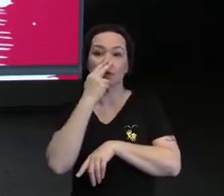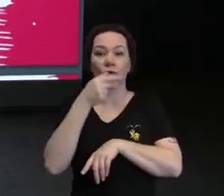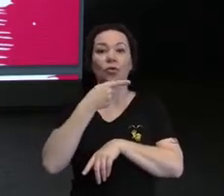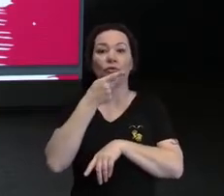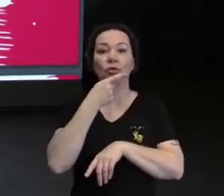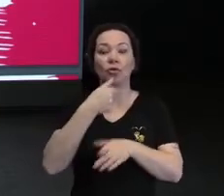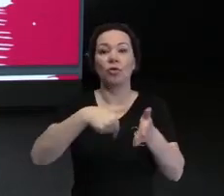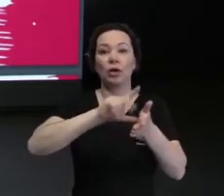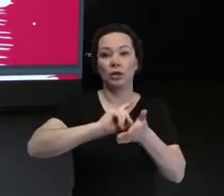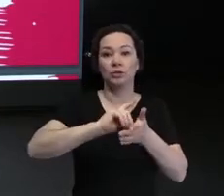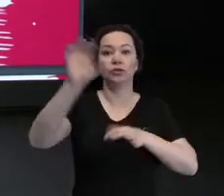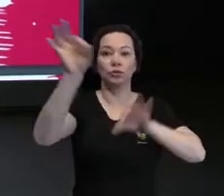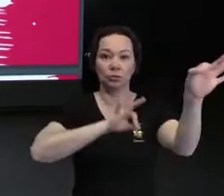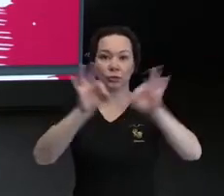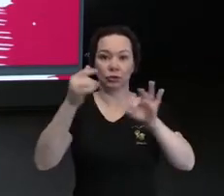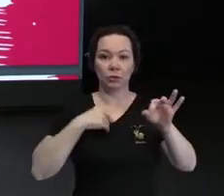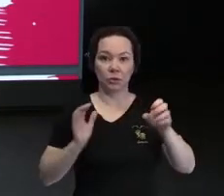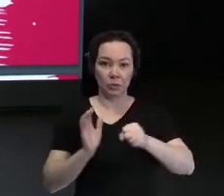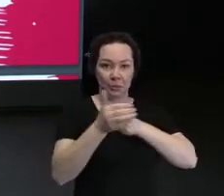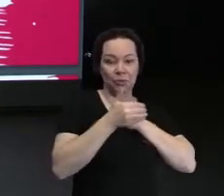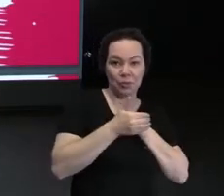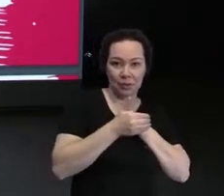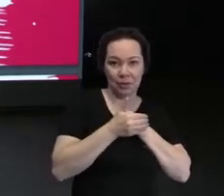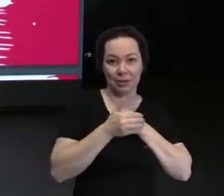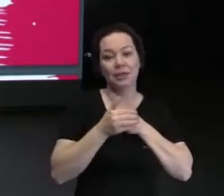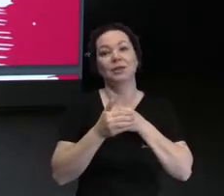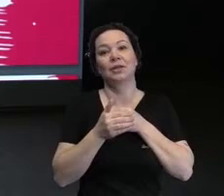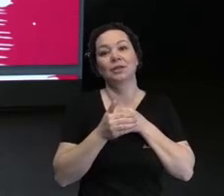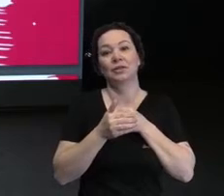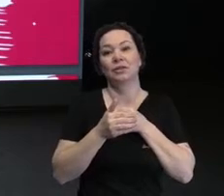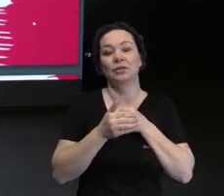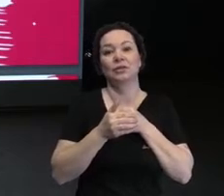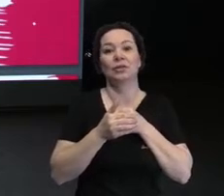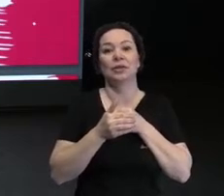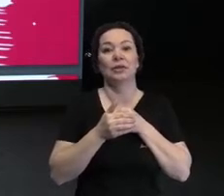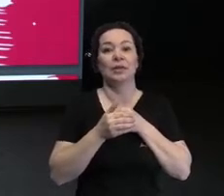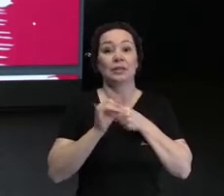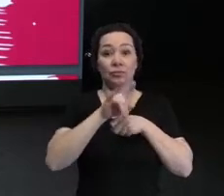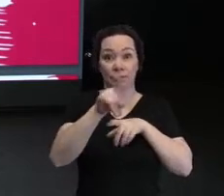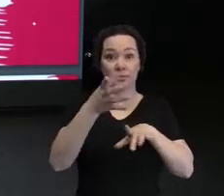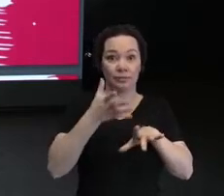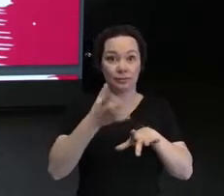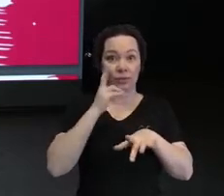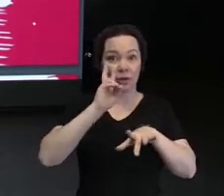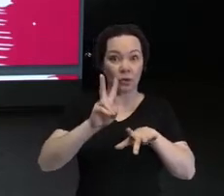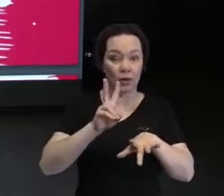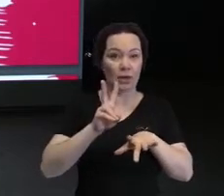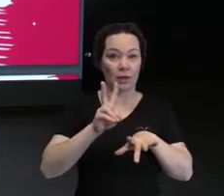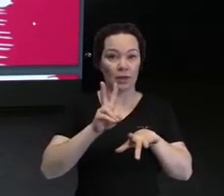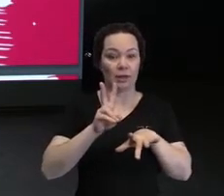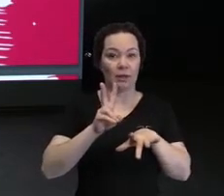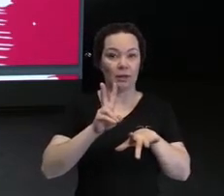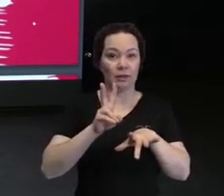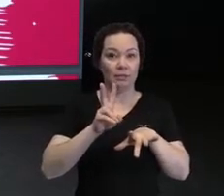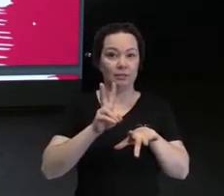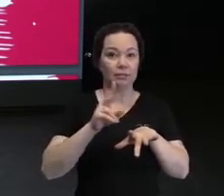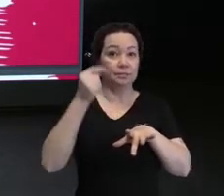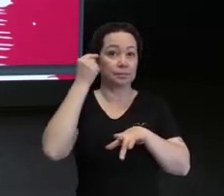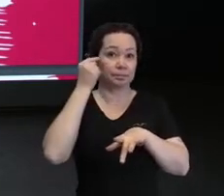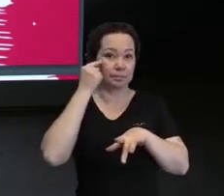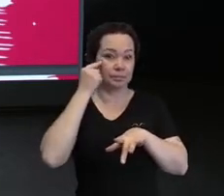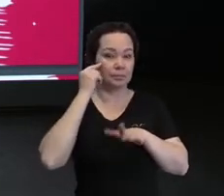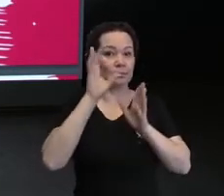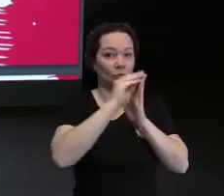projeto Eu Me Protejo, que é, quem quiser olhar pelo aspecto do